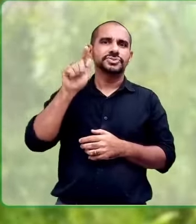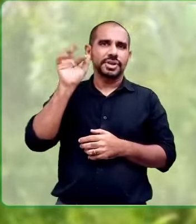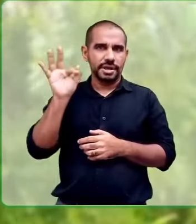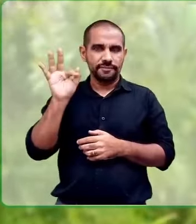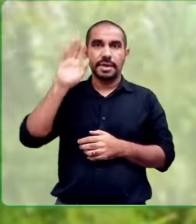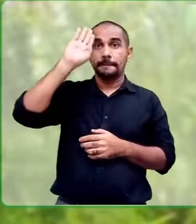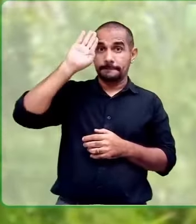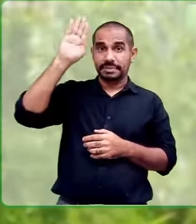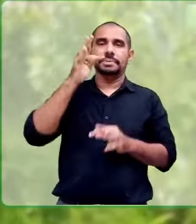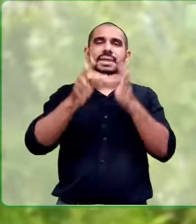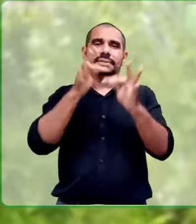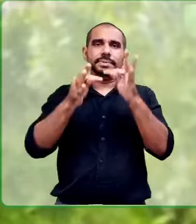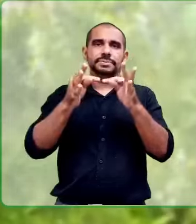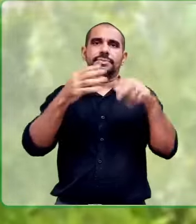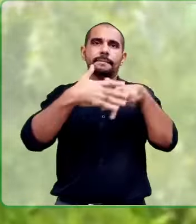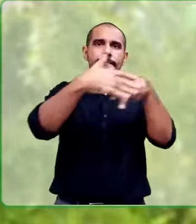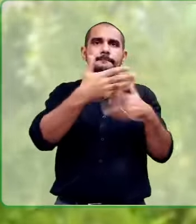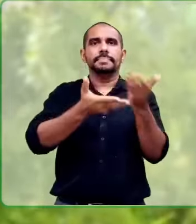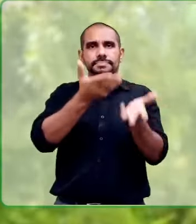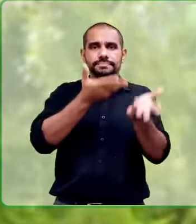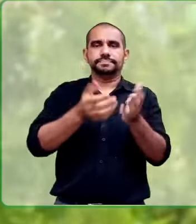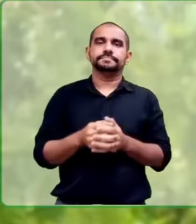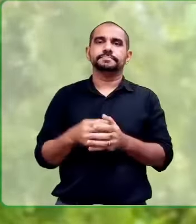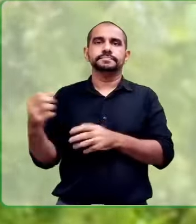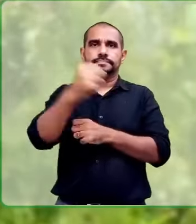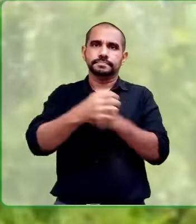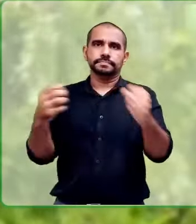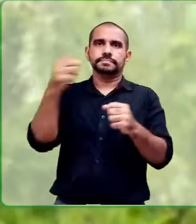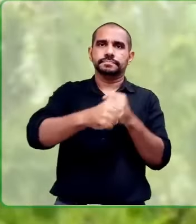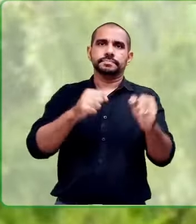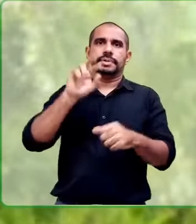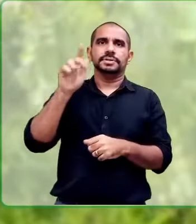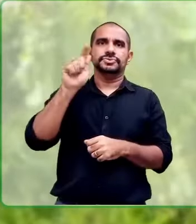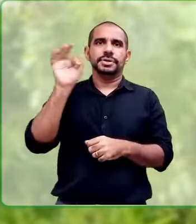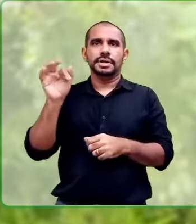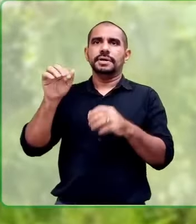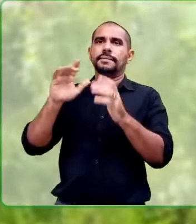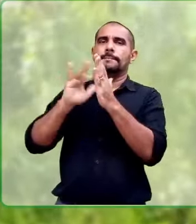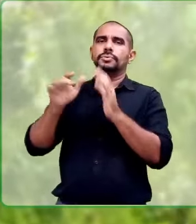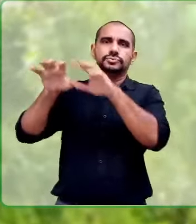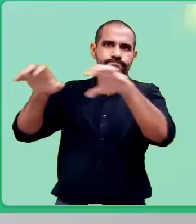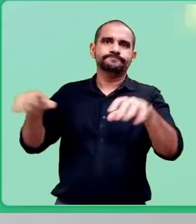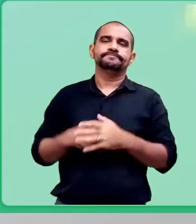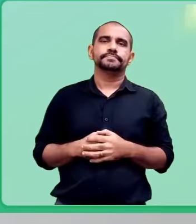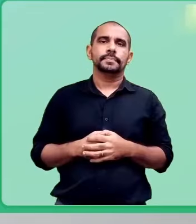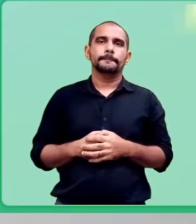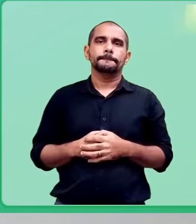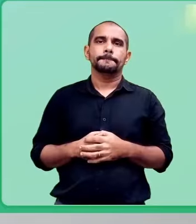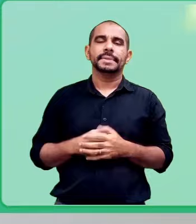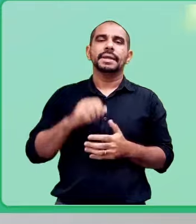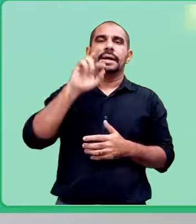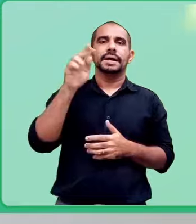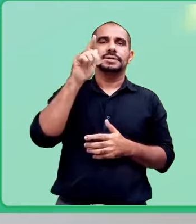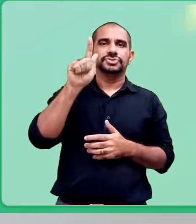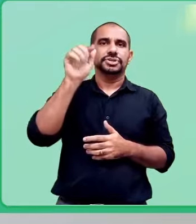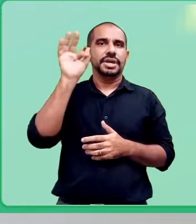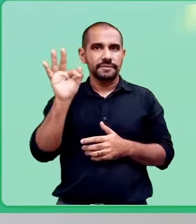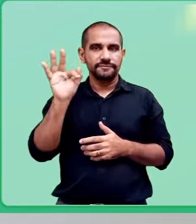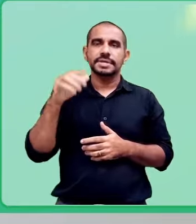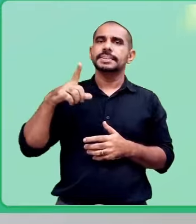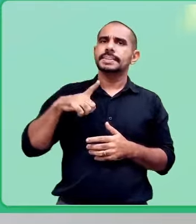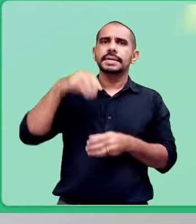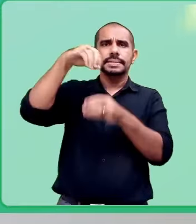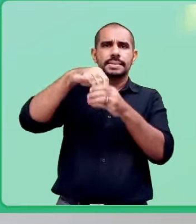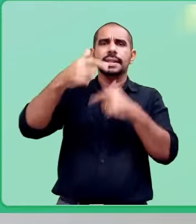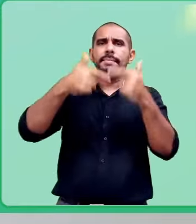referência no tratamento de glaucoma. Os pacientes são encaminhados à instituição por unidades básicas de saúde. O Hospital Geral de Fortaleza